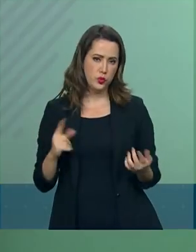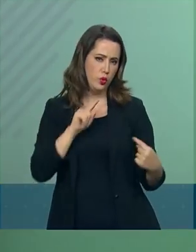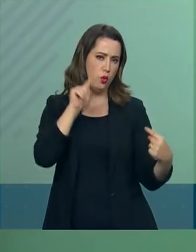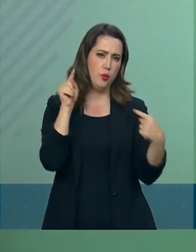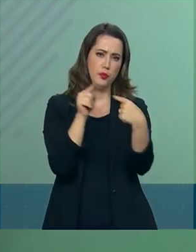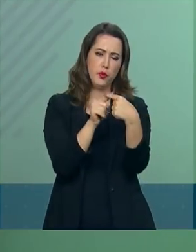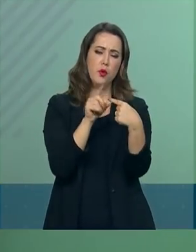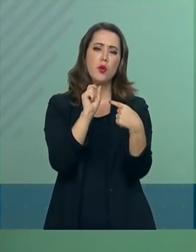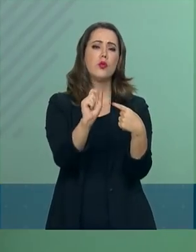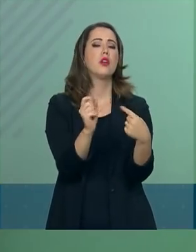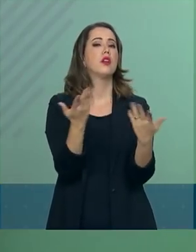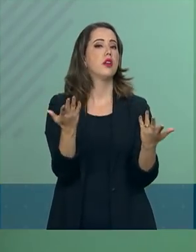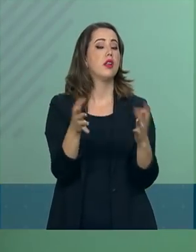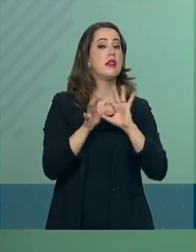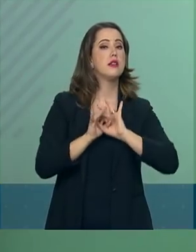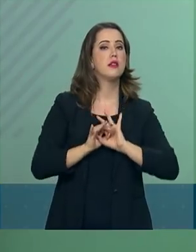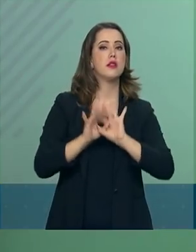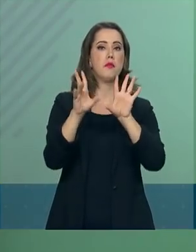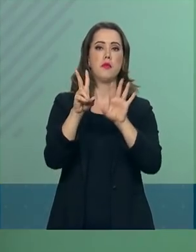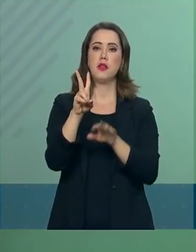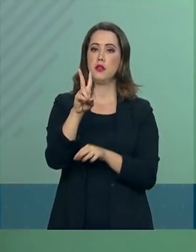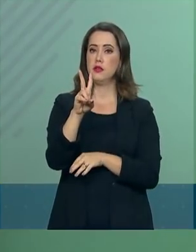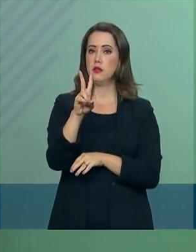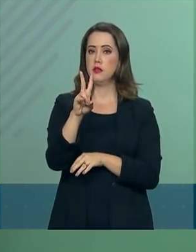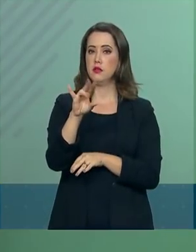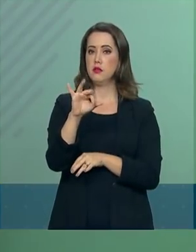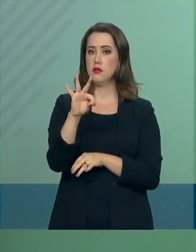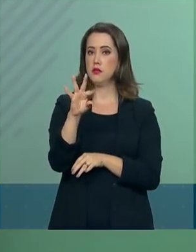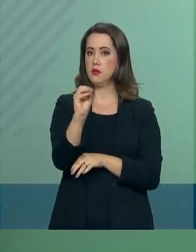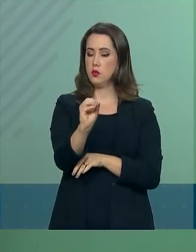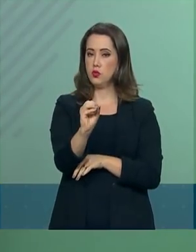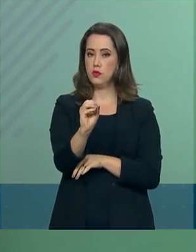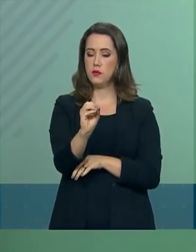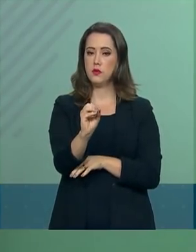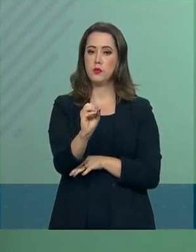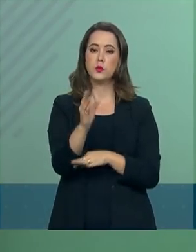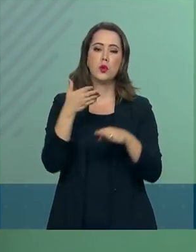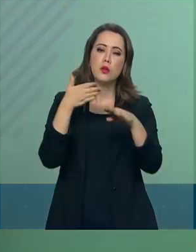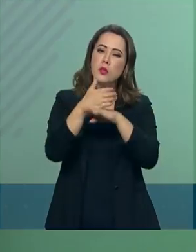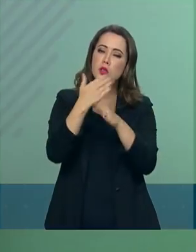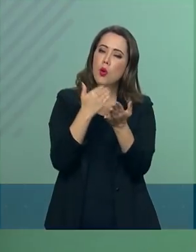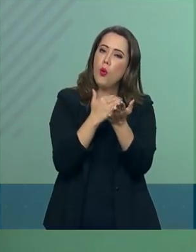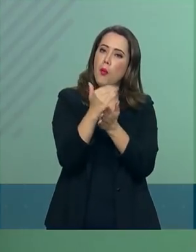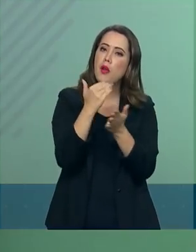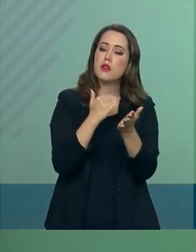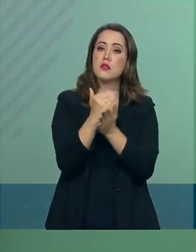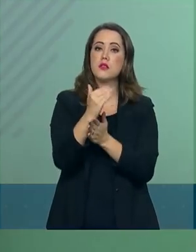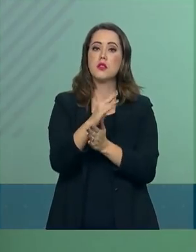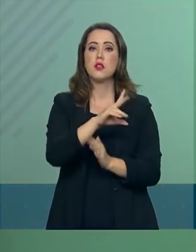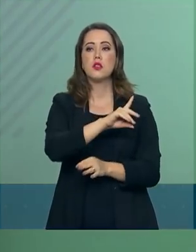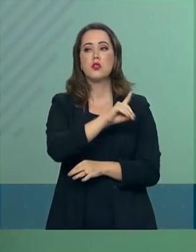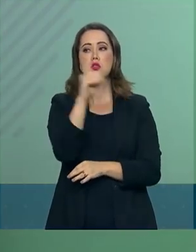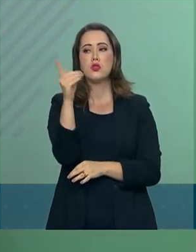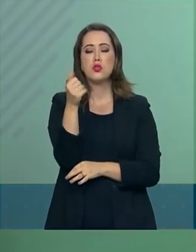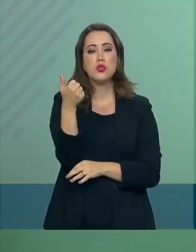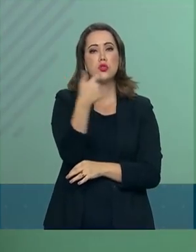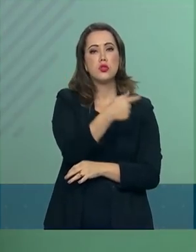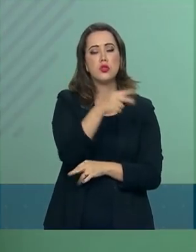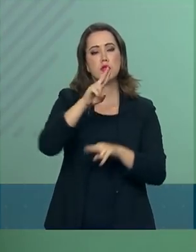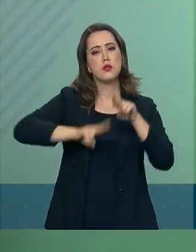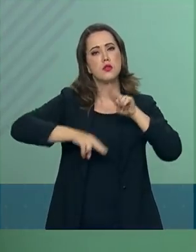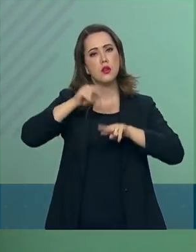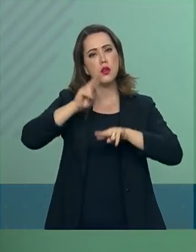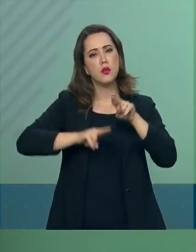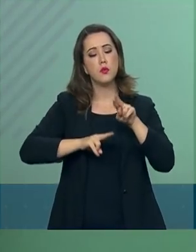foi a liberação de vistos, que entra em vigor a partir de 17 de junho